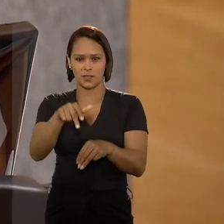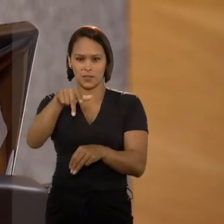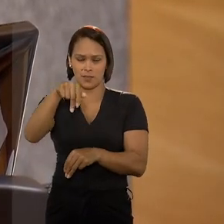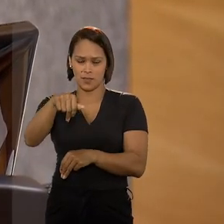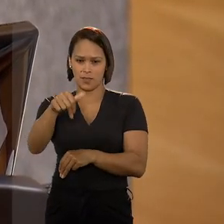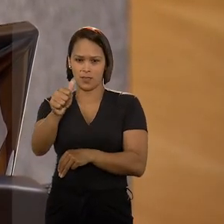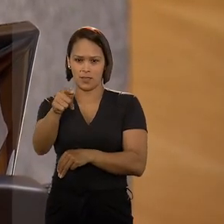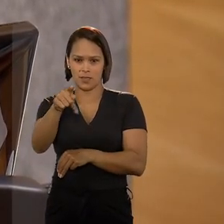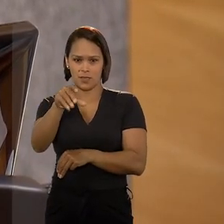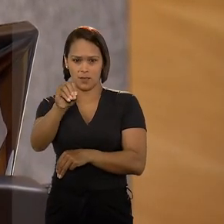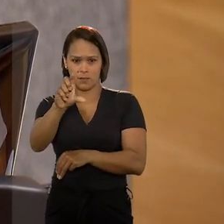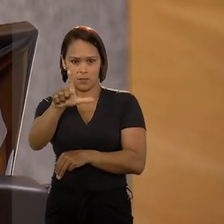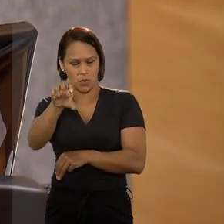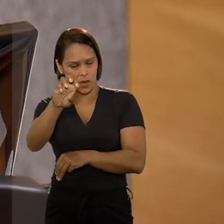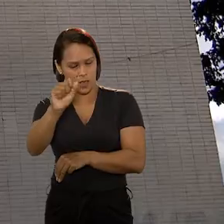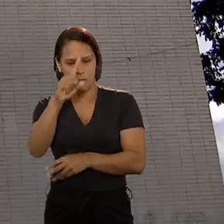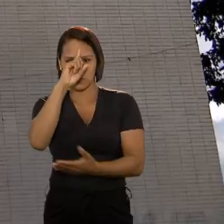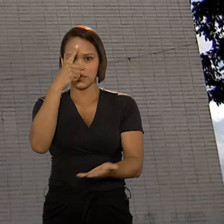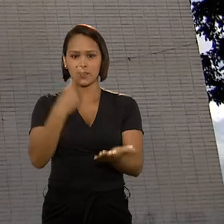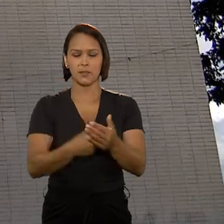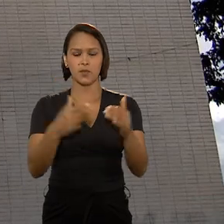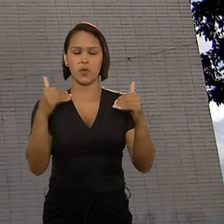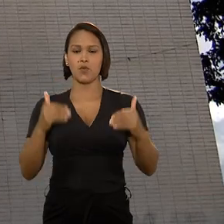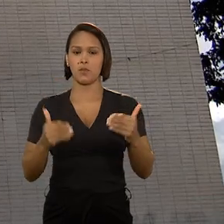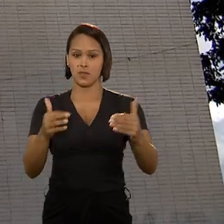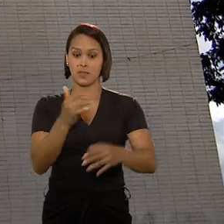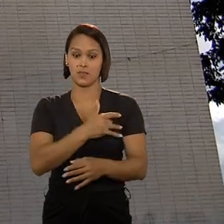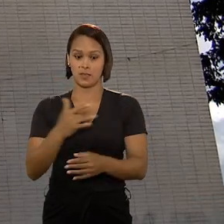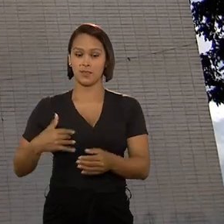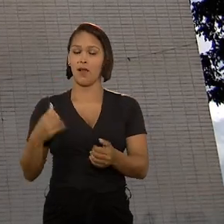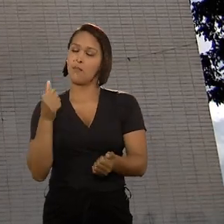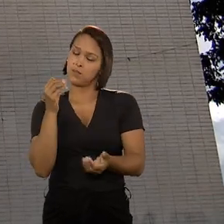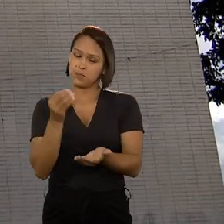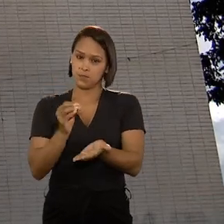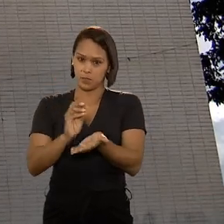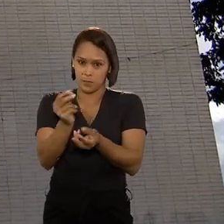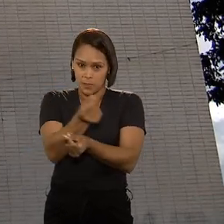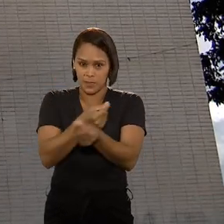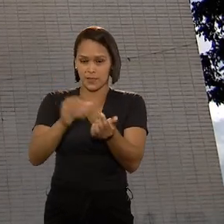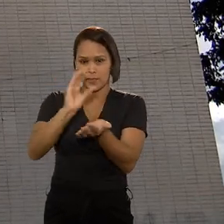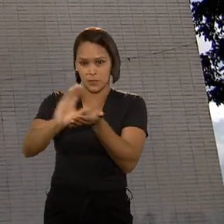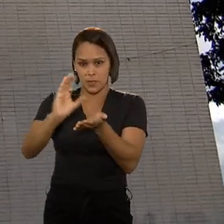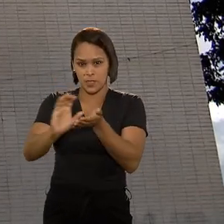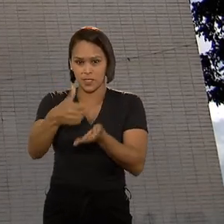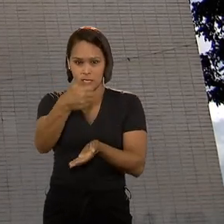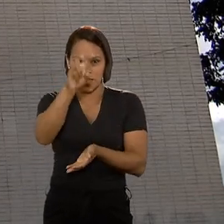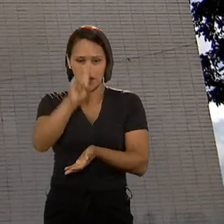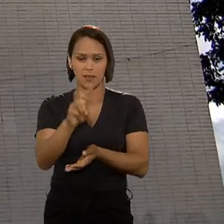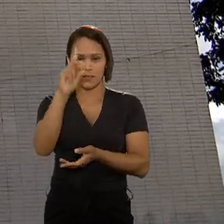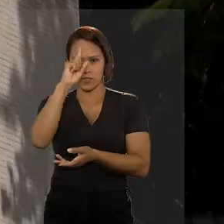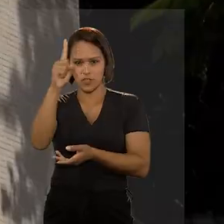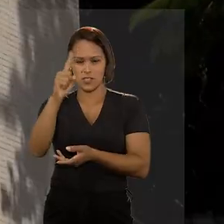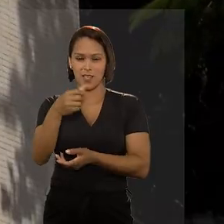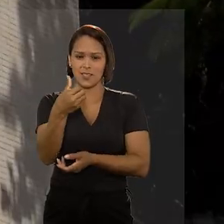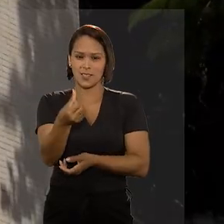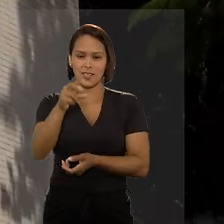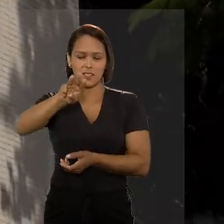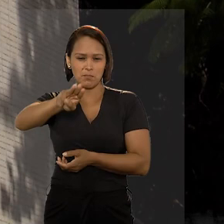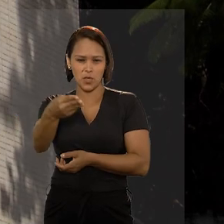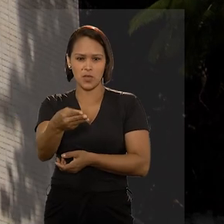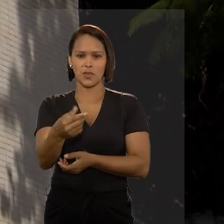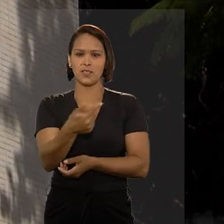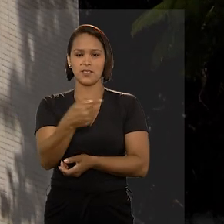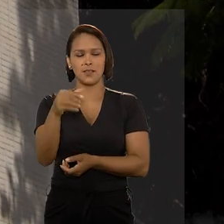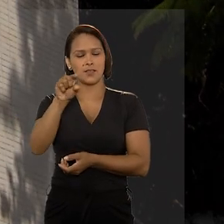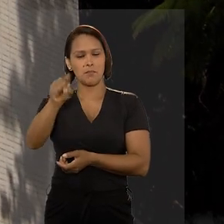STJ, Napoleão Nunes Maia Filho, determinou que o Ministério da Saúde deposite, no prazo de 15 dias, cerca de R$ 6